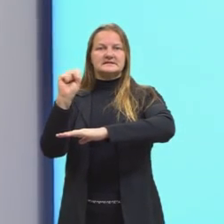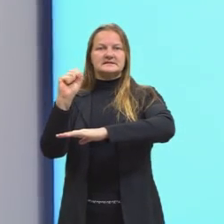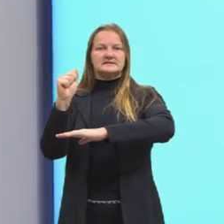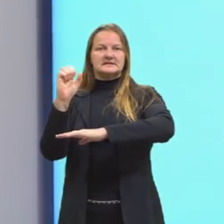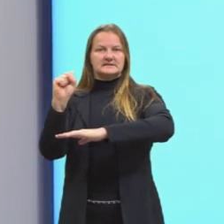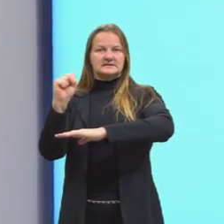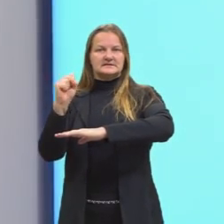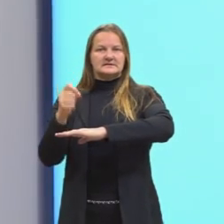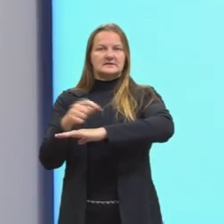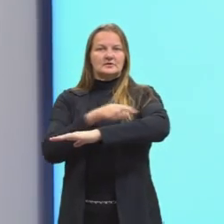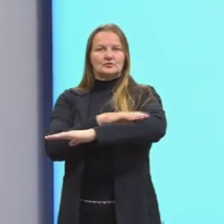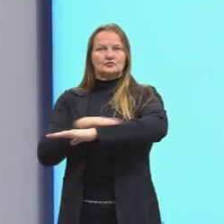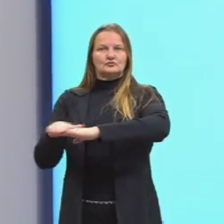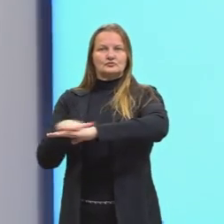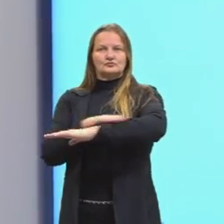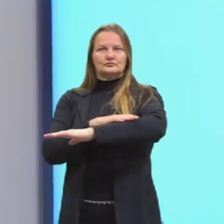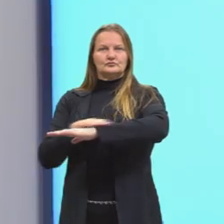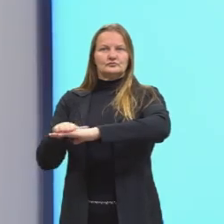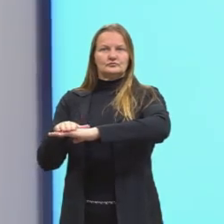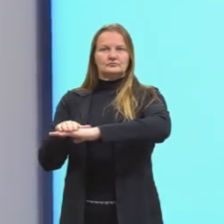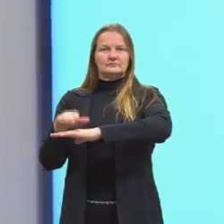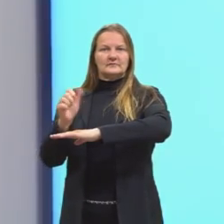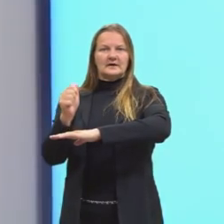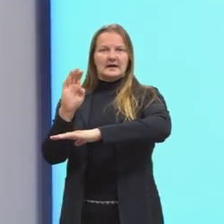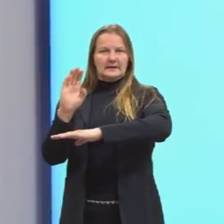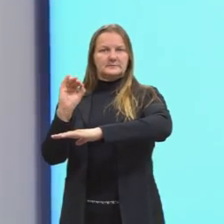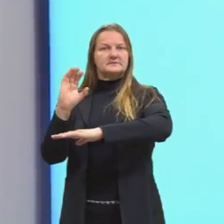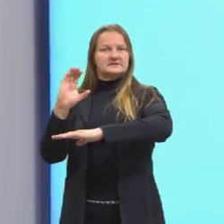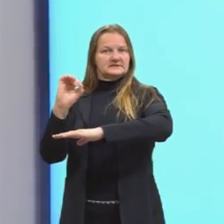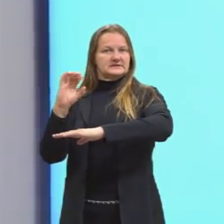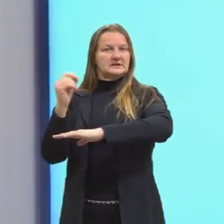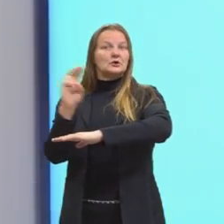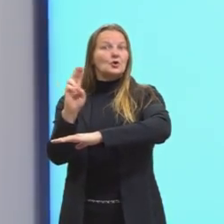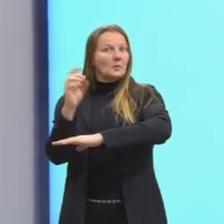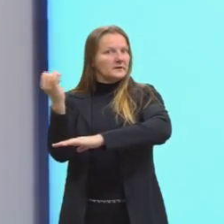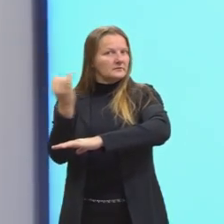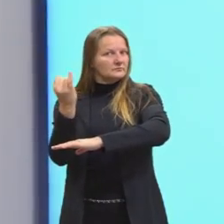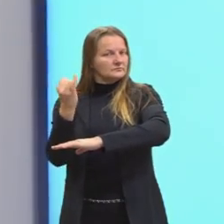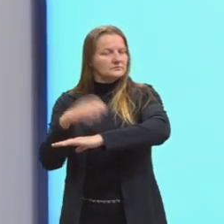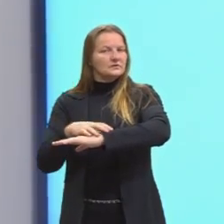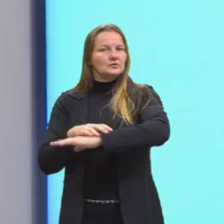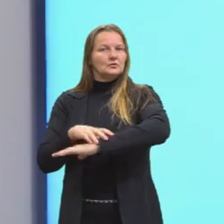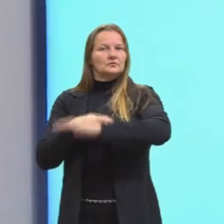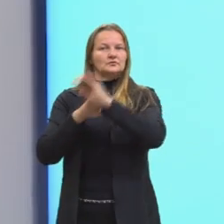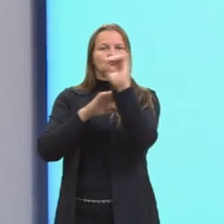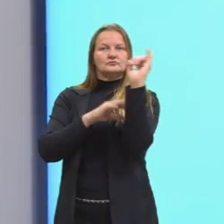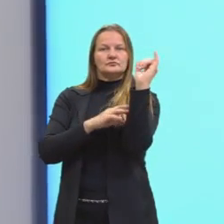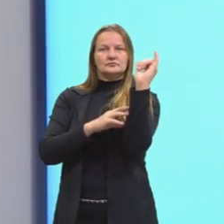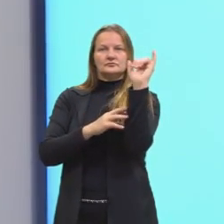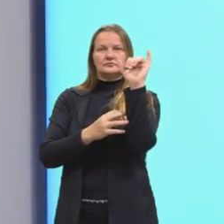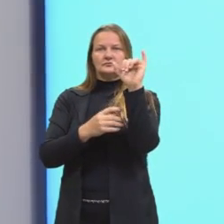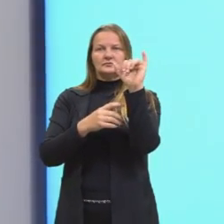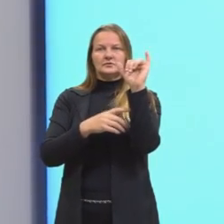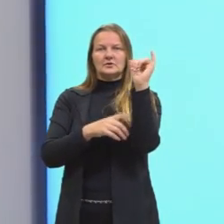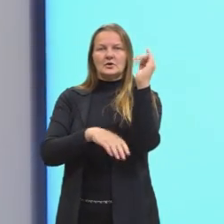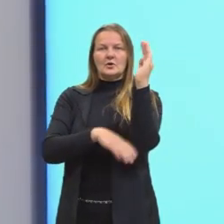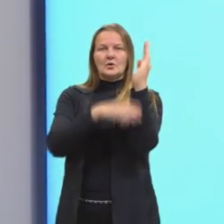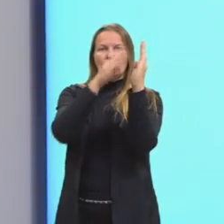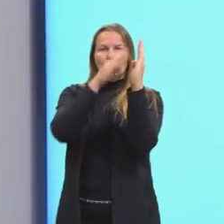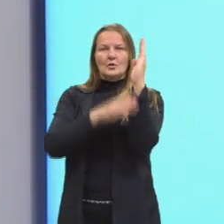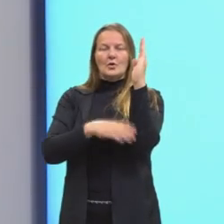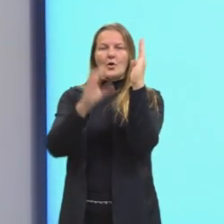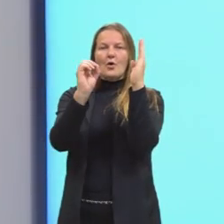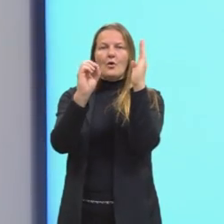esses nomezinhos. Eixo horizontal é o eixo das abcissas, enquanto o eixo vertical, ele é chamado eixo das